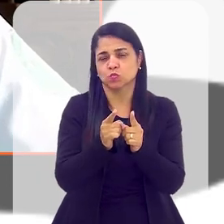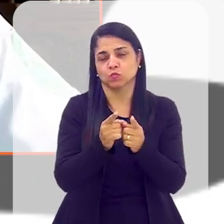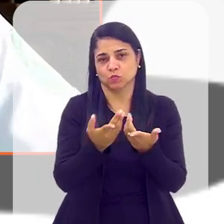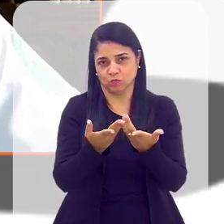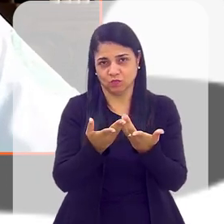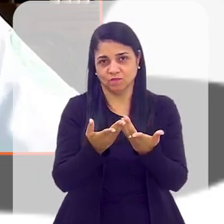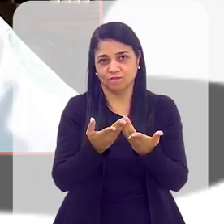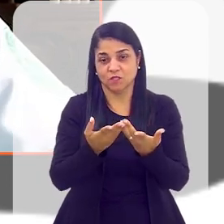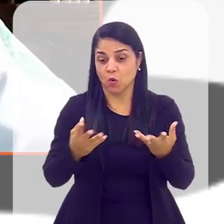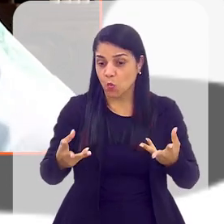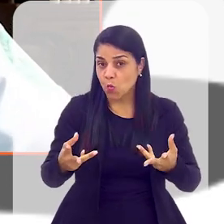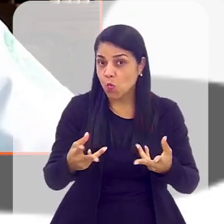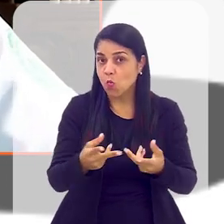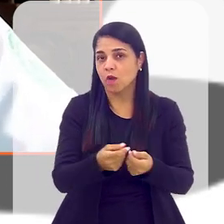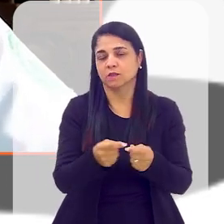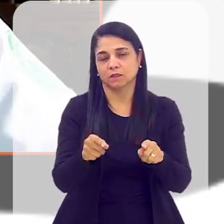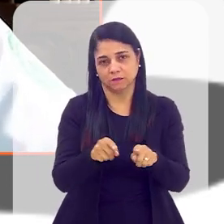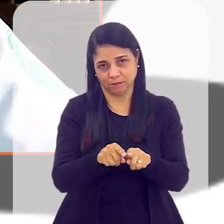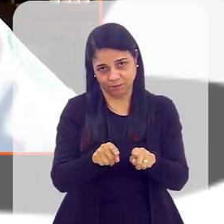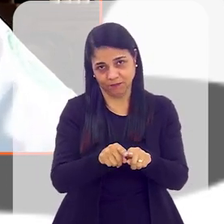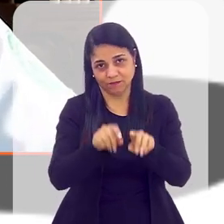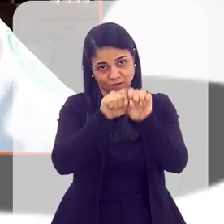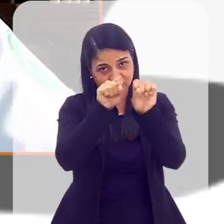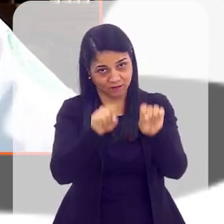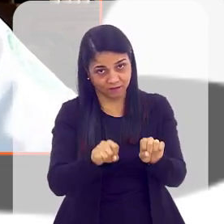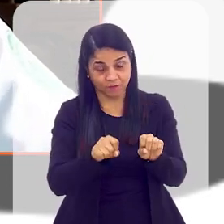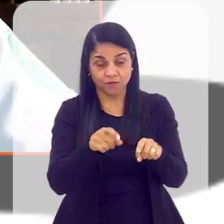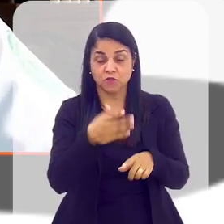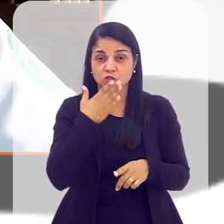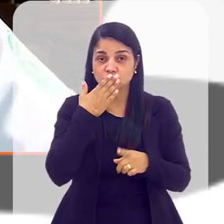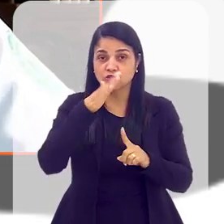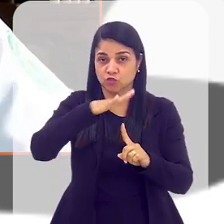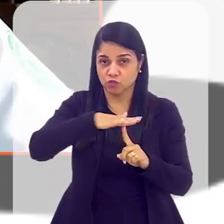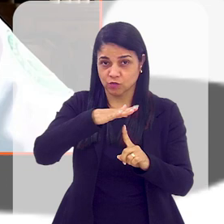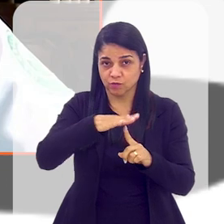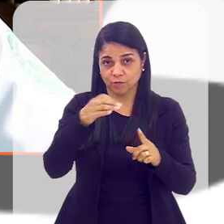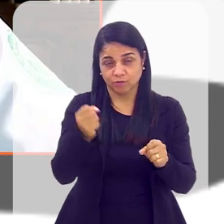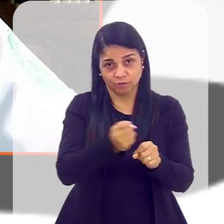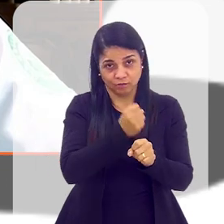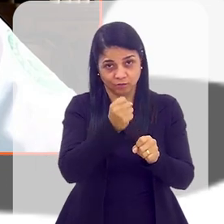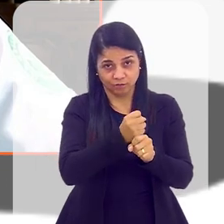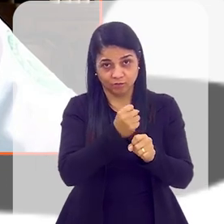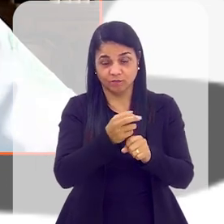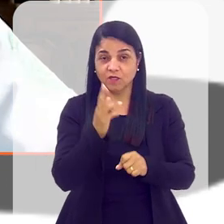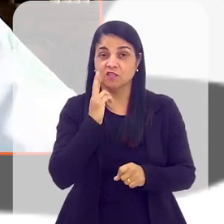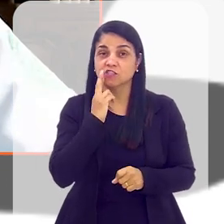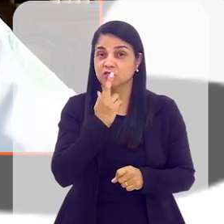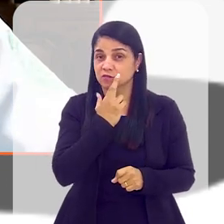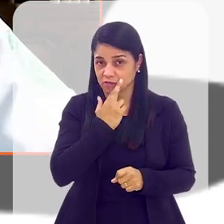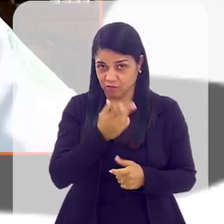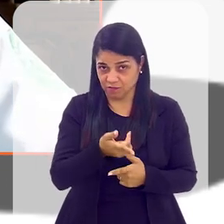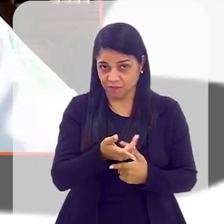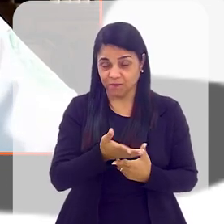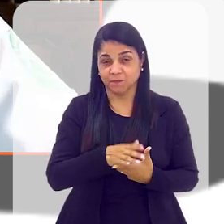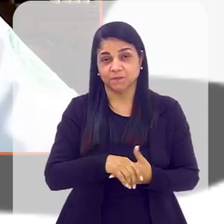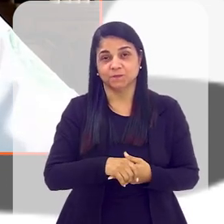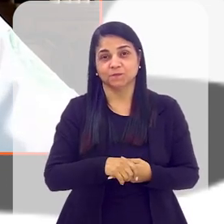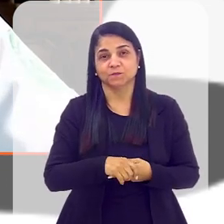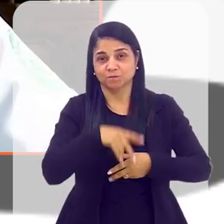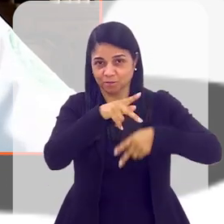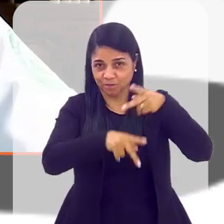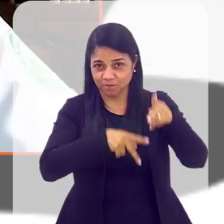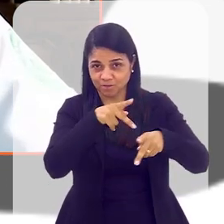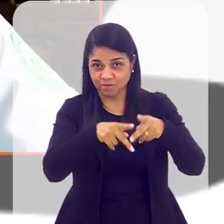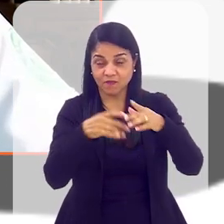obra, sem perder qualidade, evidentemente. Então, esse tipo de construção, como esse restaurante, a gente